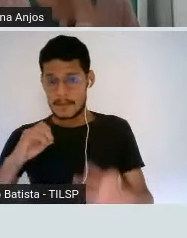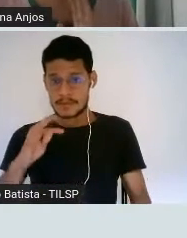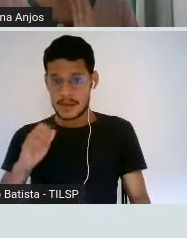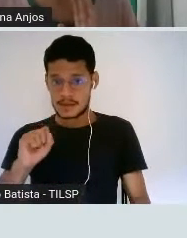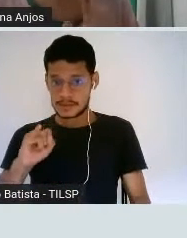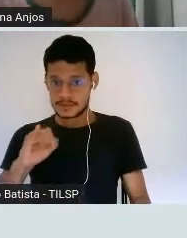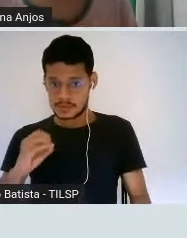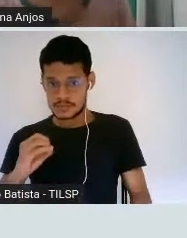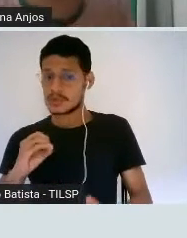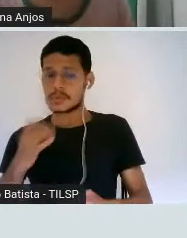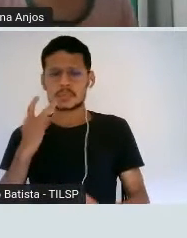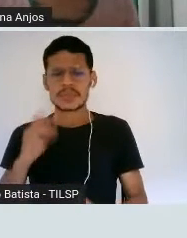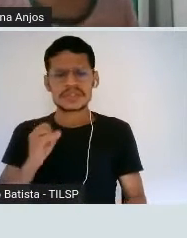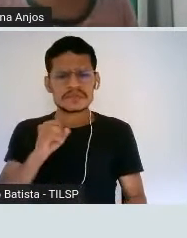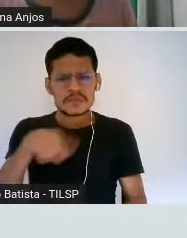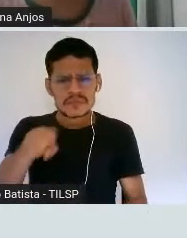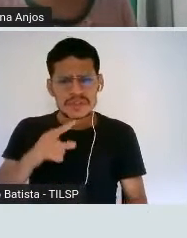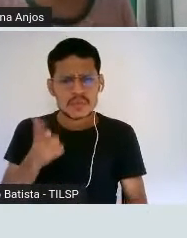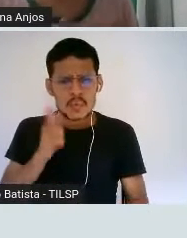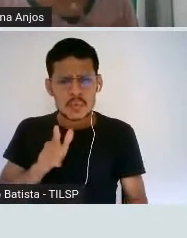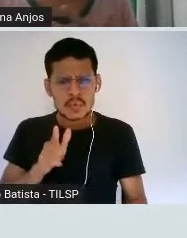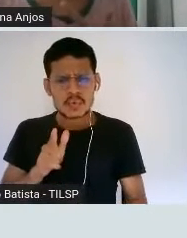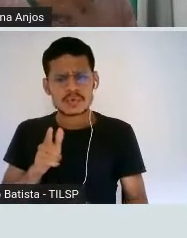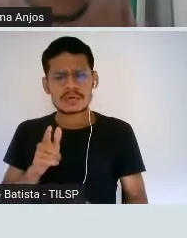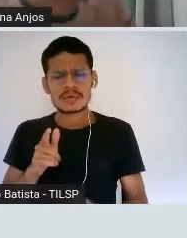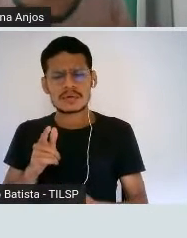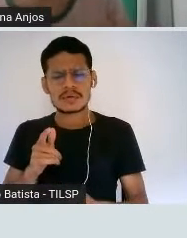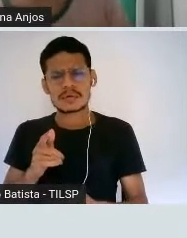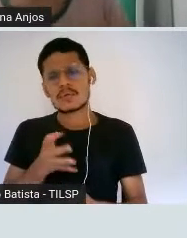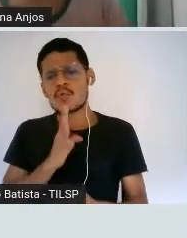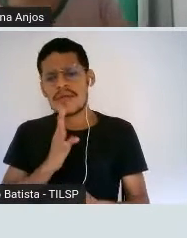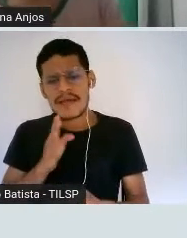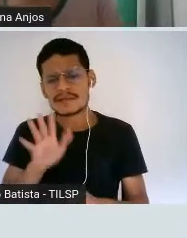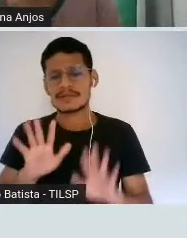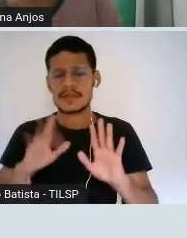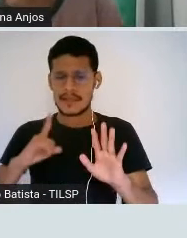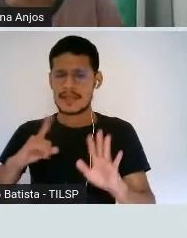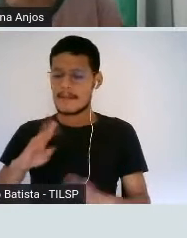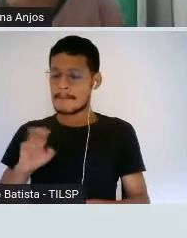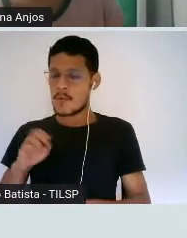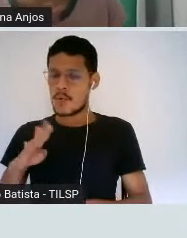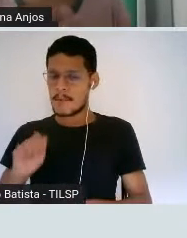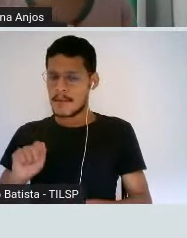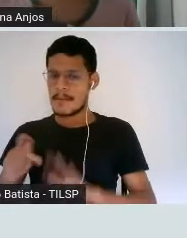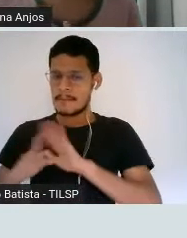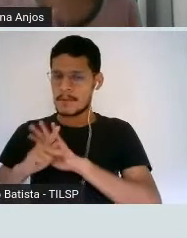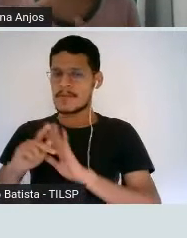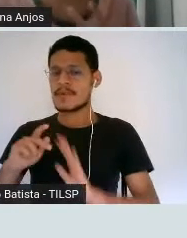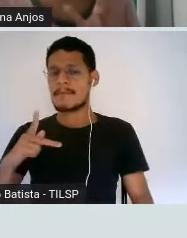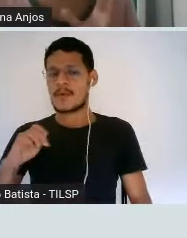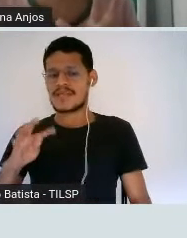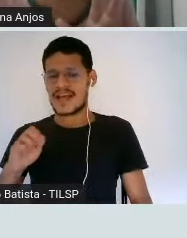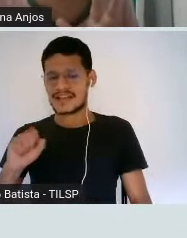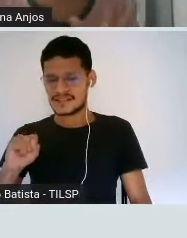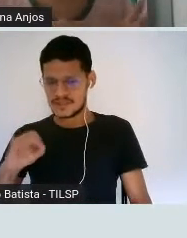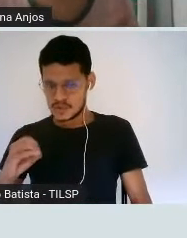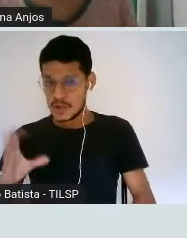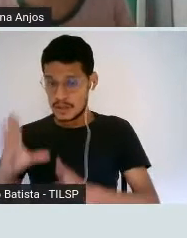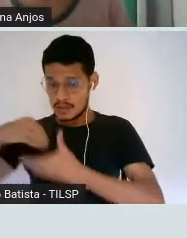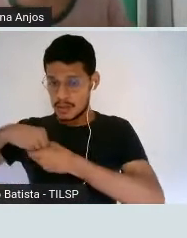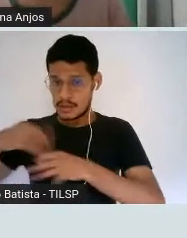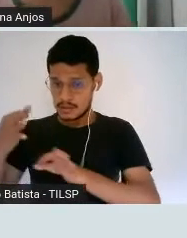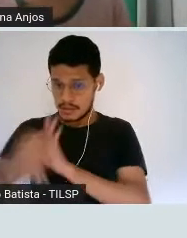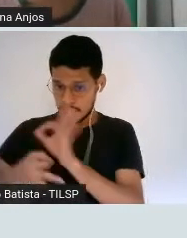já ouviram falar da bomba de sódio potássio, que ela está presente nas nossas células e elas são importantes para que a gente consiga